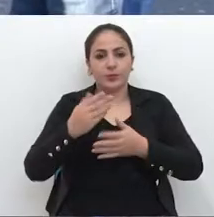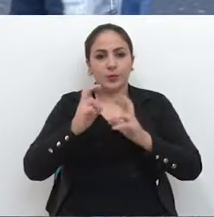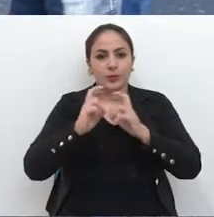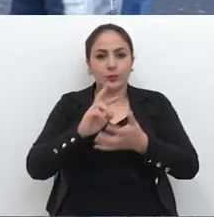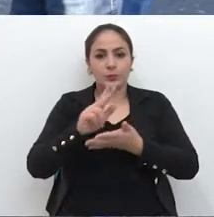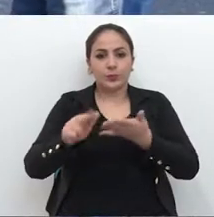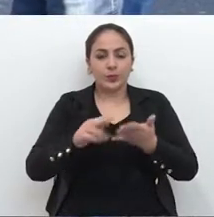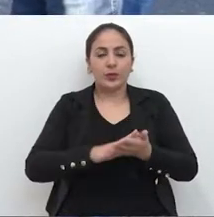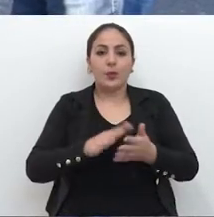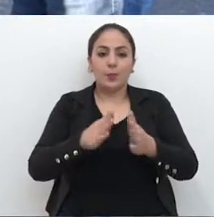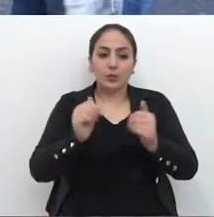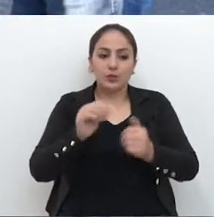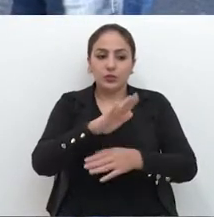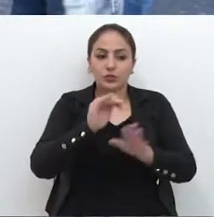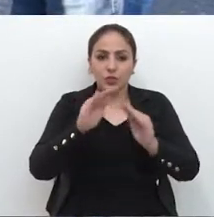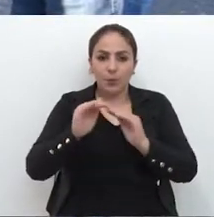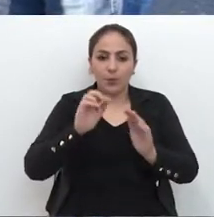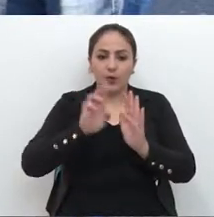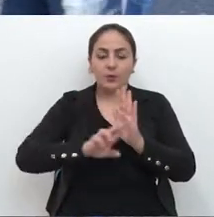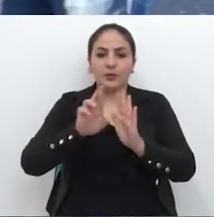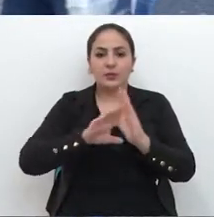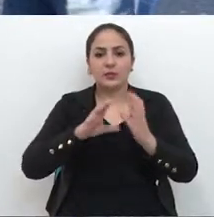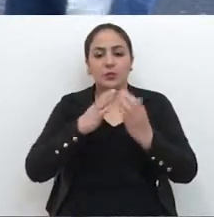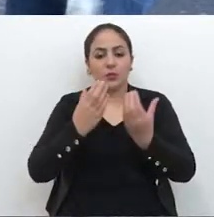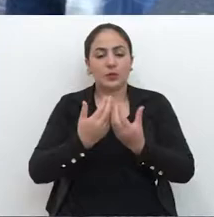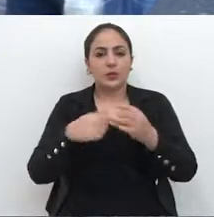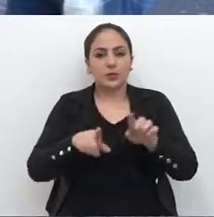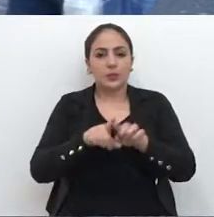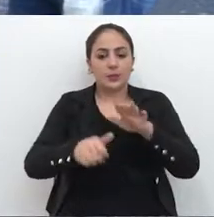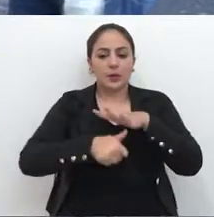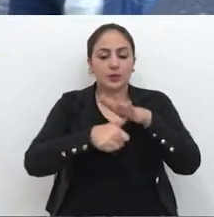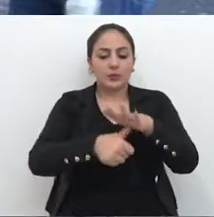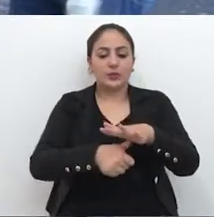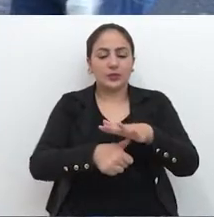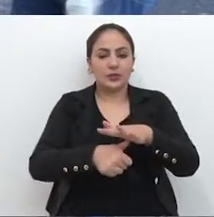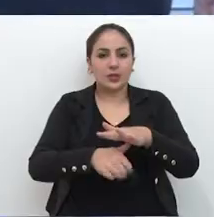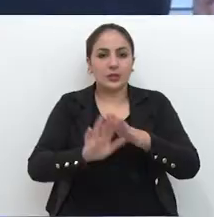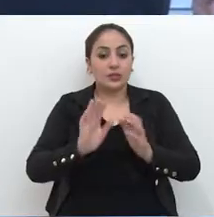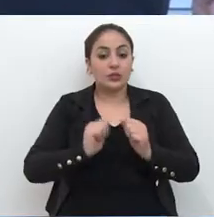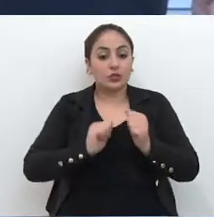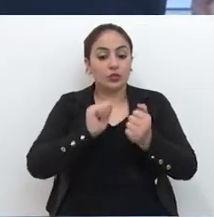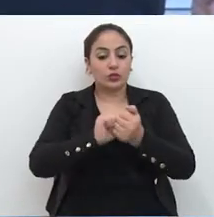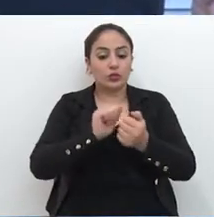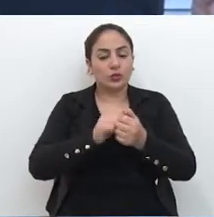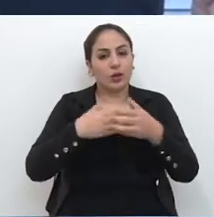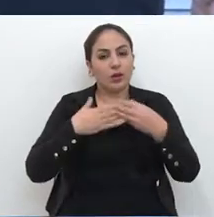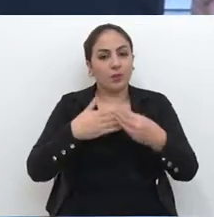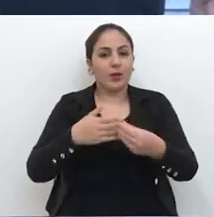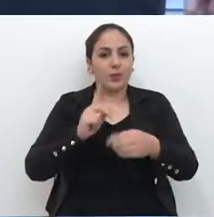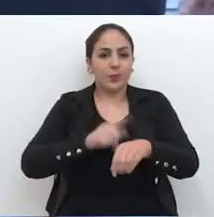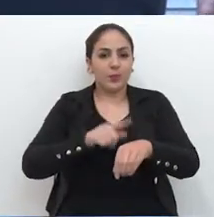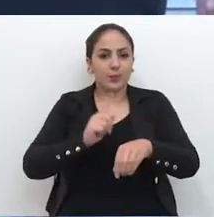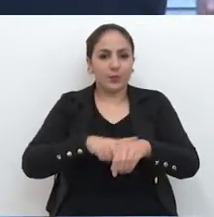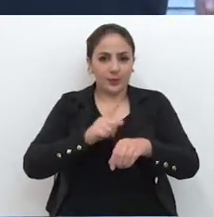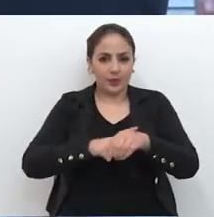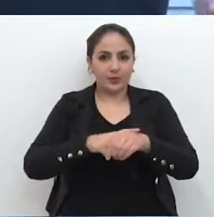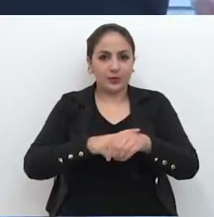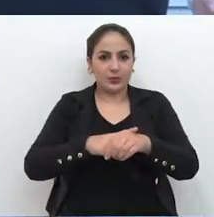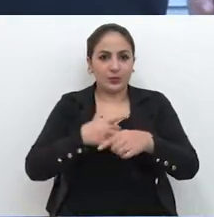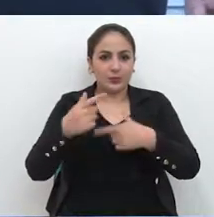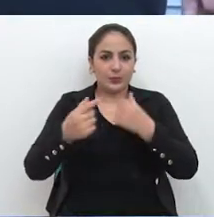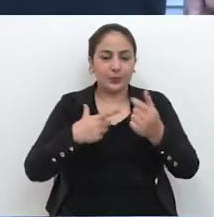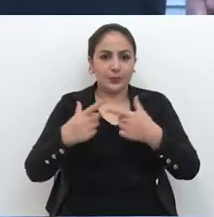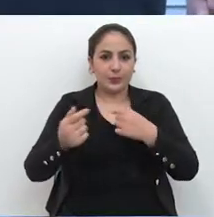Para isso, convocou representantes da comunidade e autoridades que juntas acompanharam o momento de